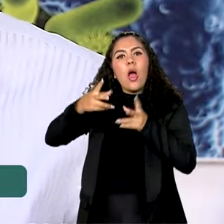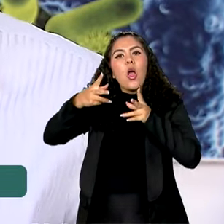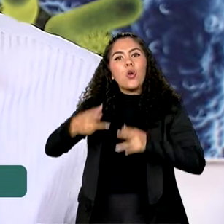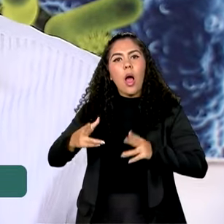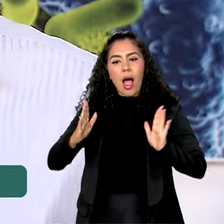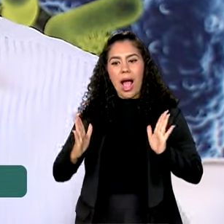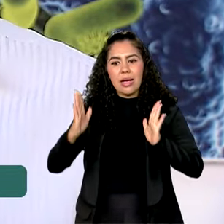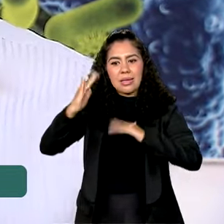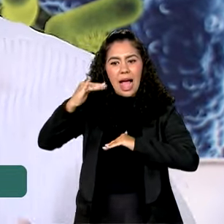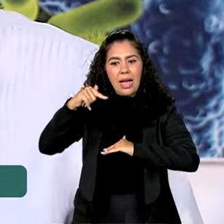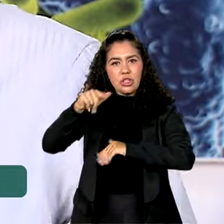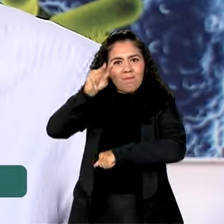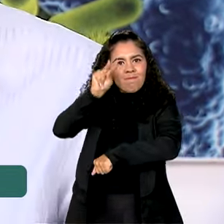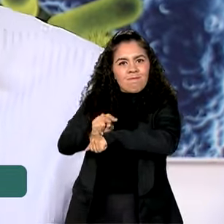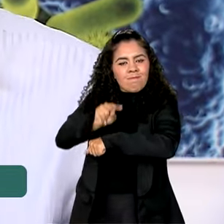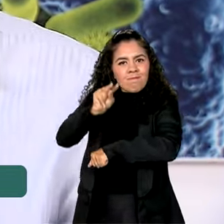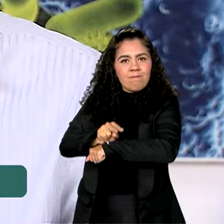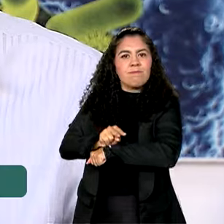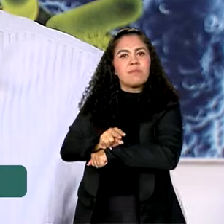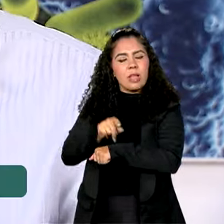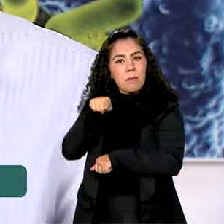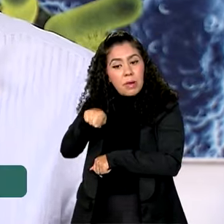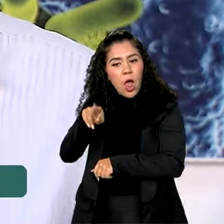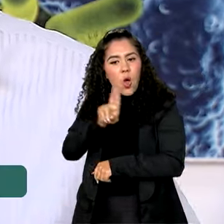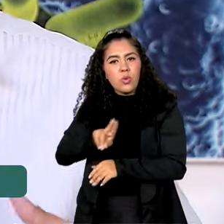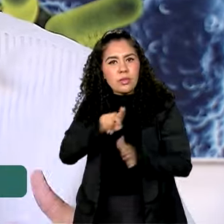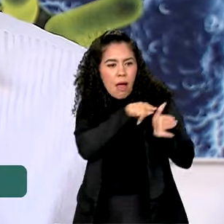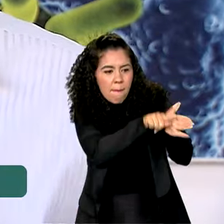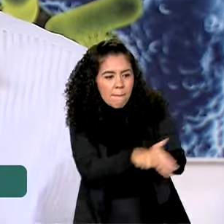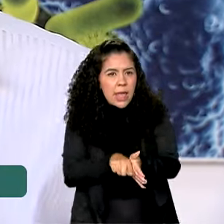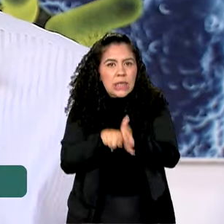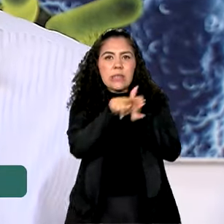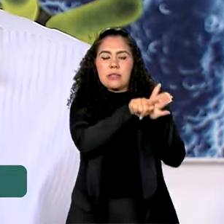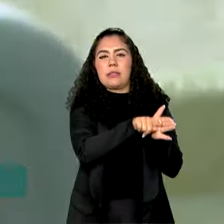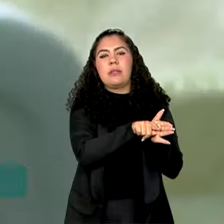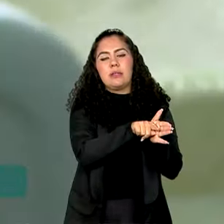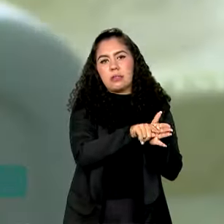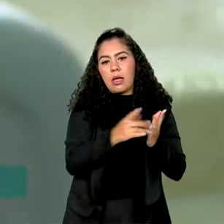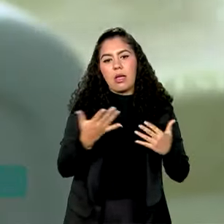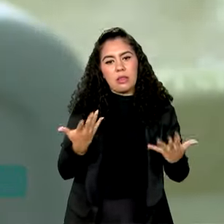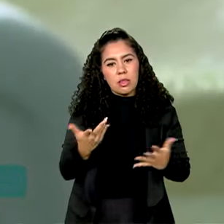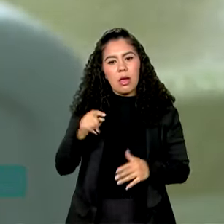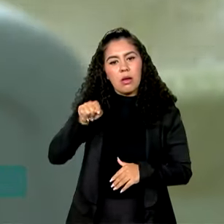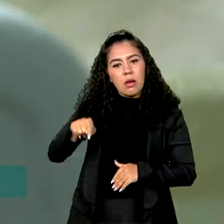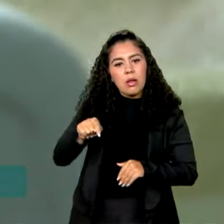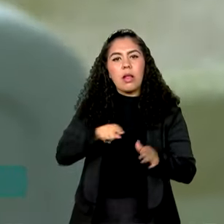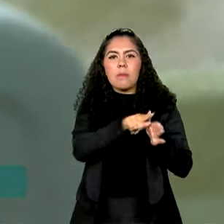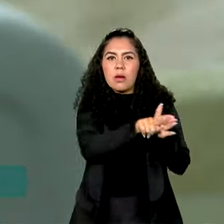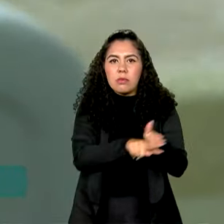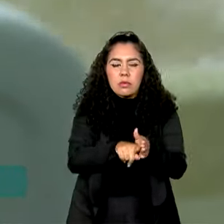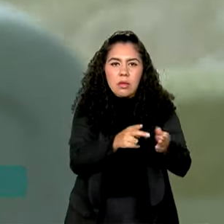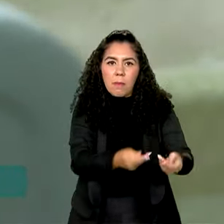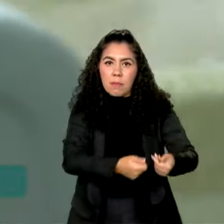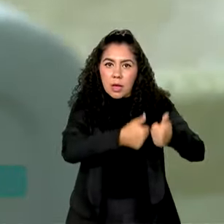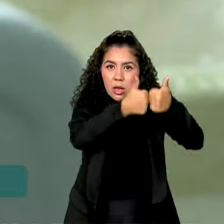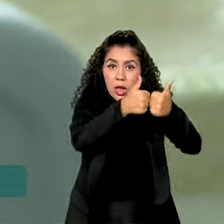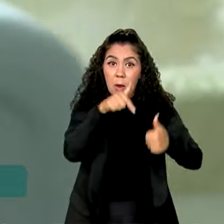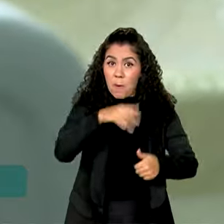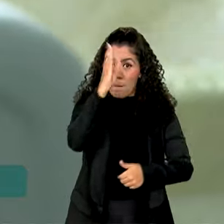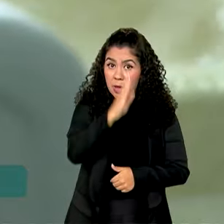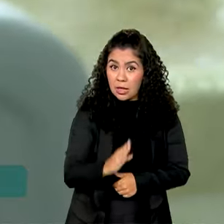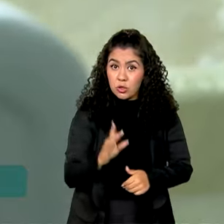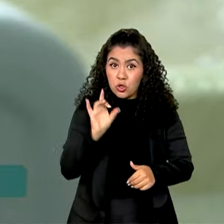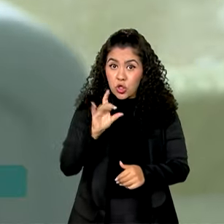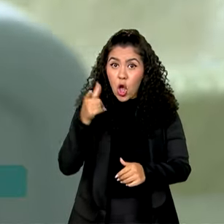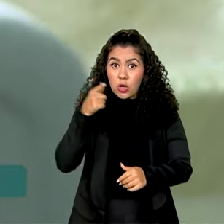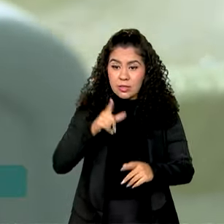esse material biológico, para que ele seja usado nas pesquisas. Então ele vai ser usado para programas de melhoramento. O Brasil só é essa potência